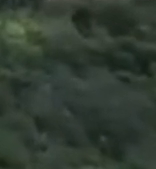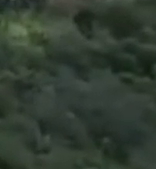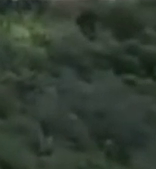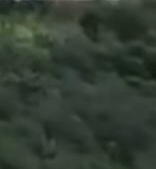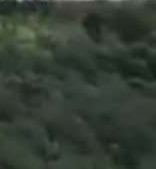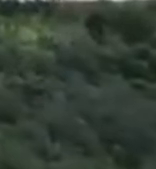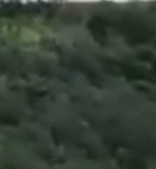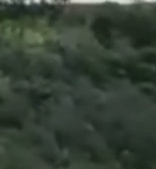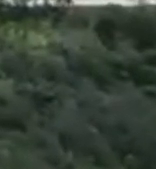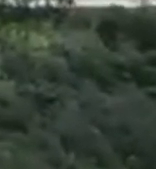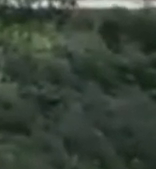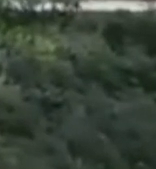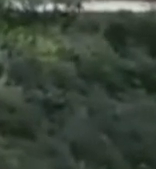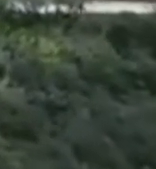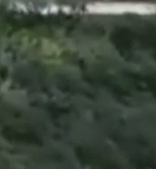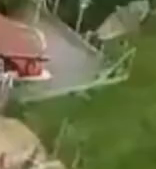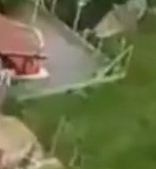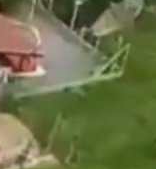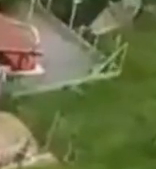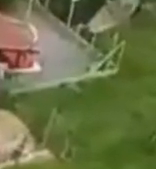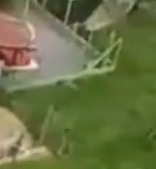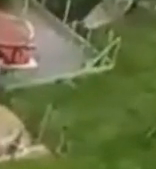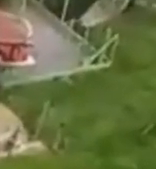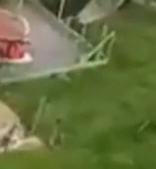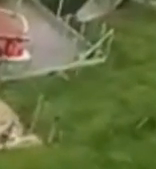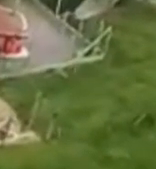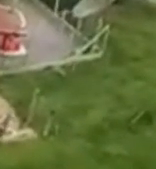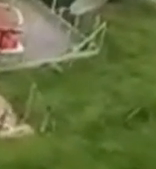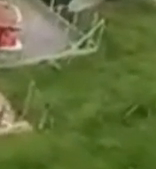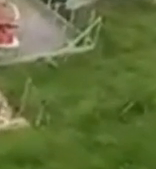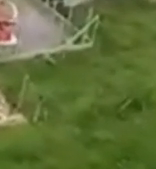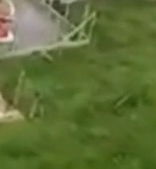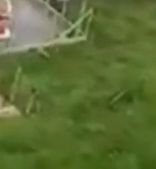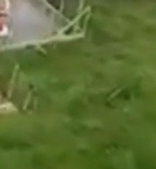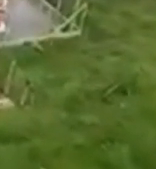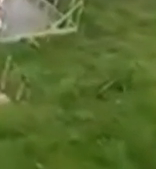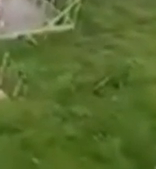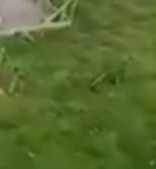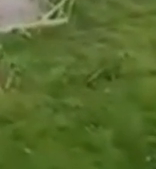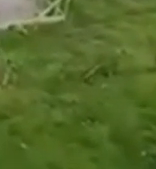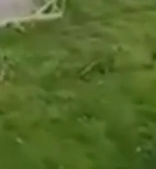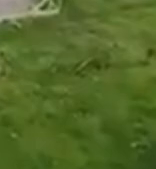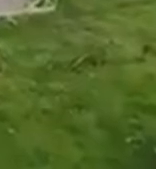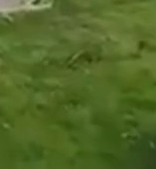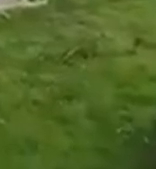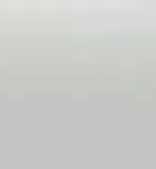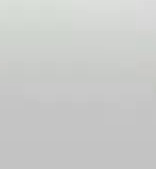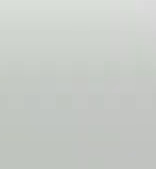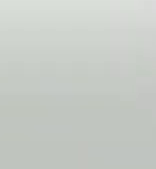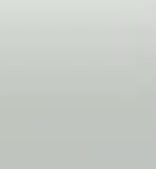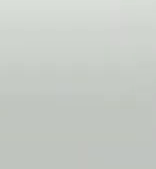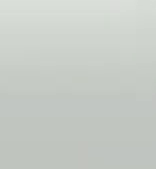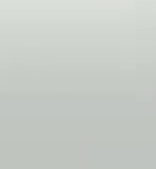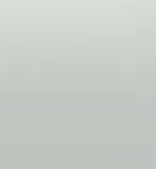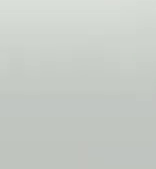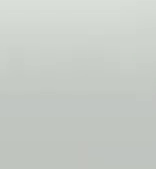travessia sobre o rio Itajaí Açú e ainda mais de 350 ruas pavimentadas.